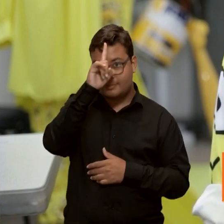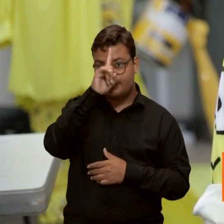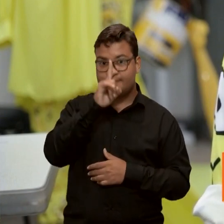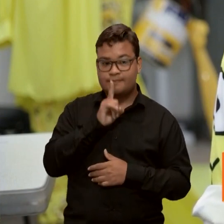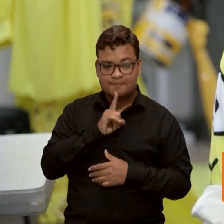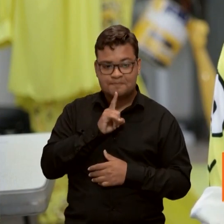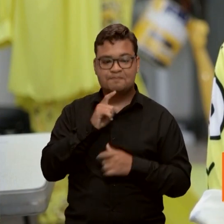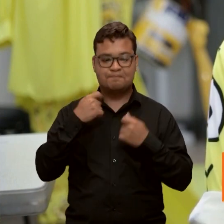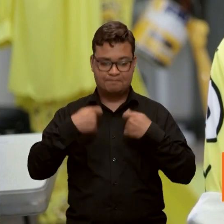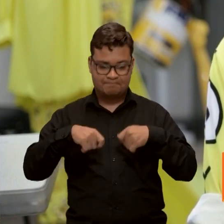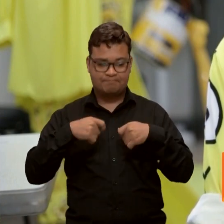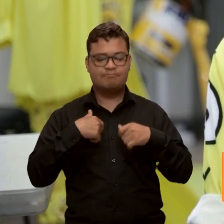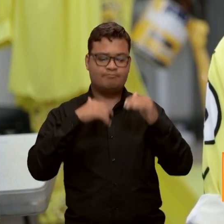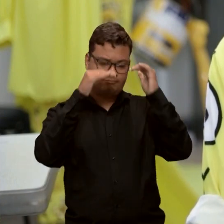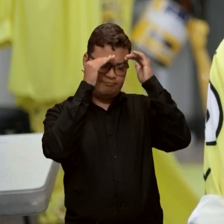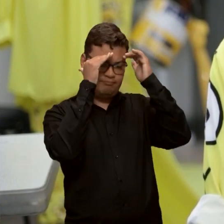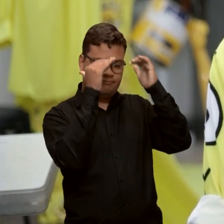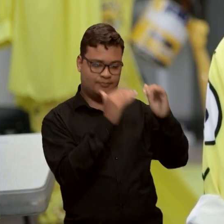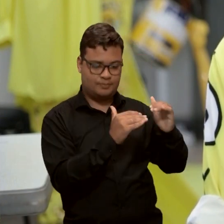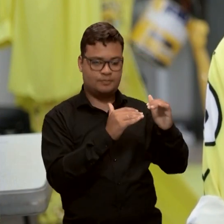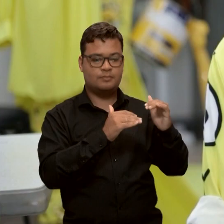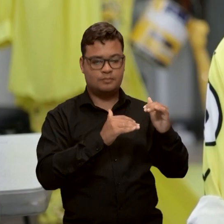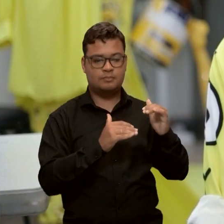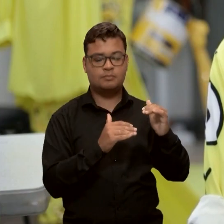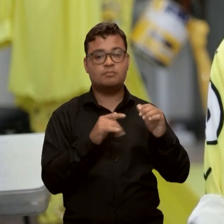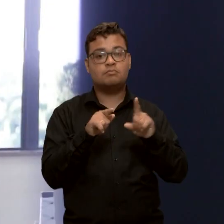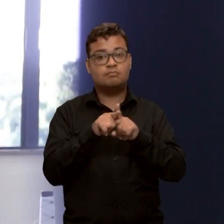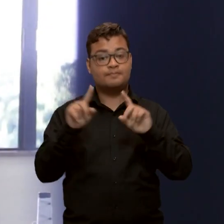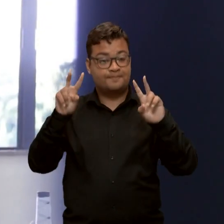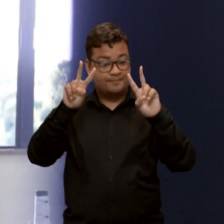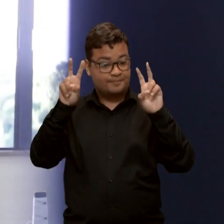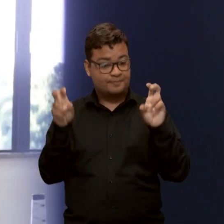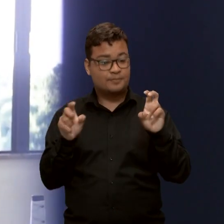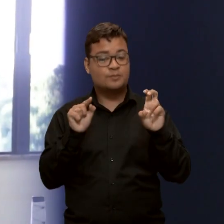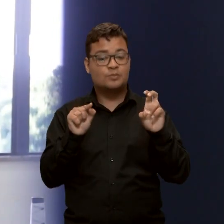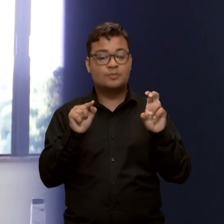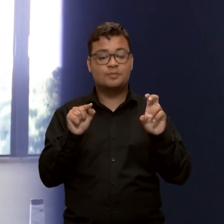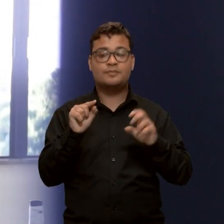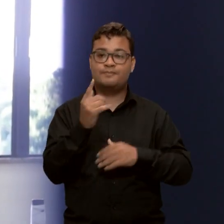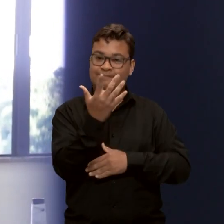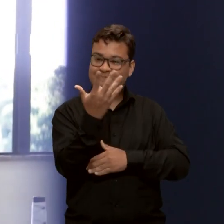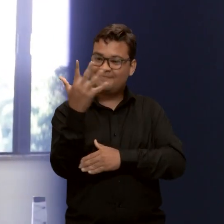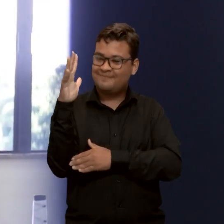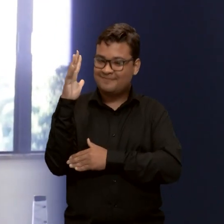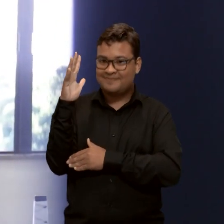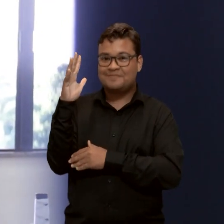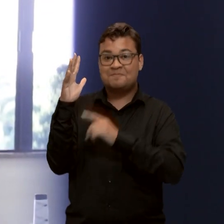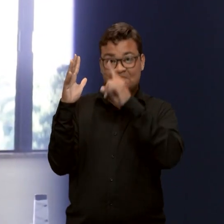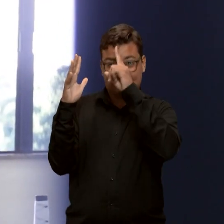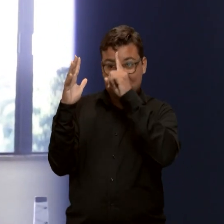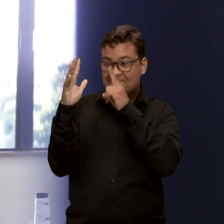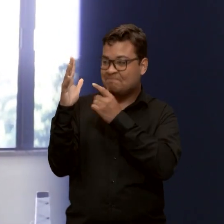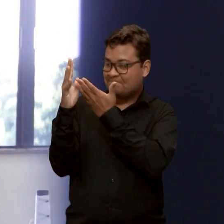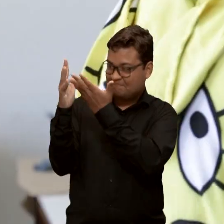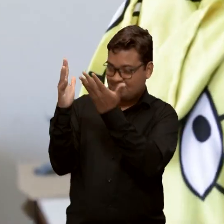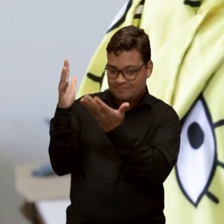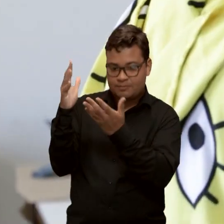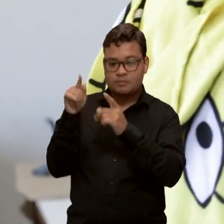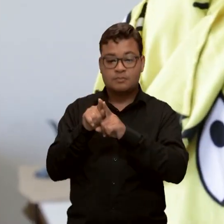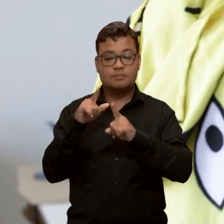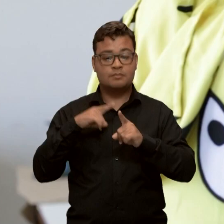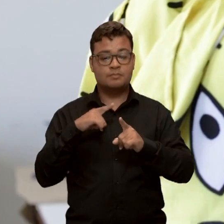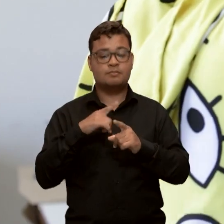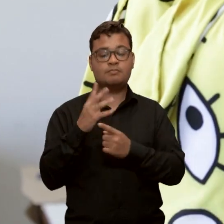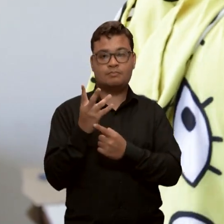Então eu respeitei isso a 70%, o tema que era os IPs amarelos e eles também colocaram como referência o artista Celon, que foi